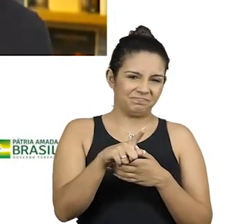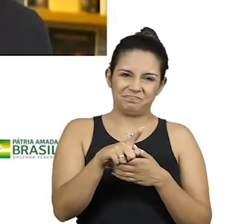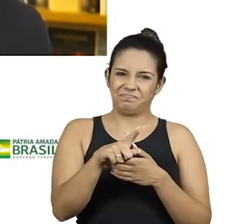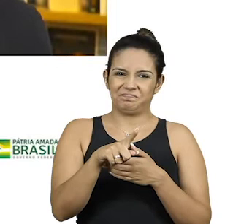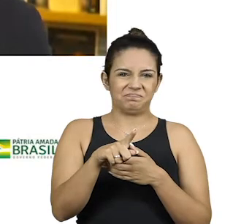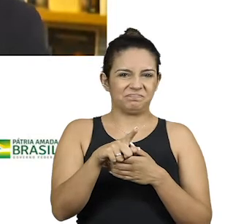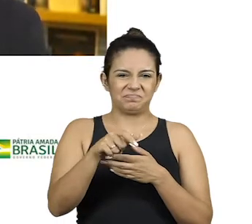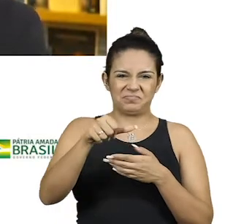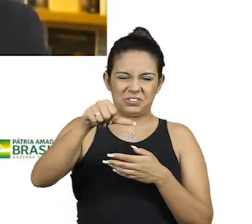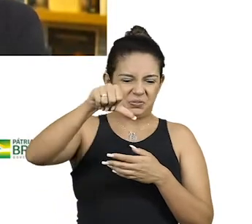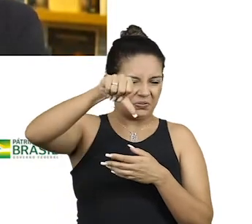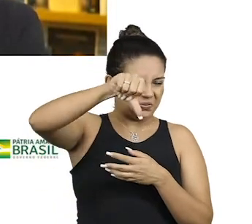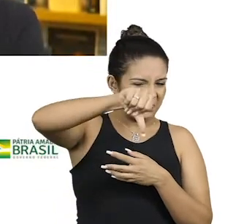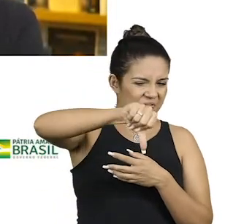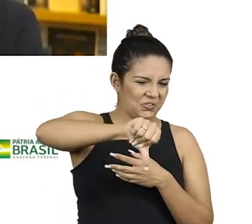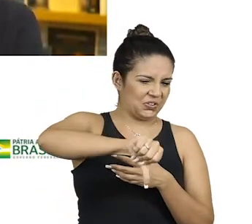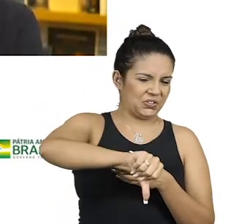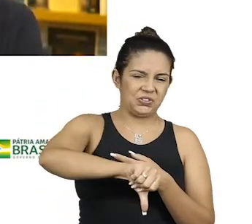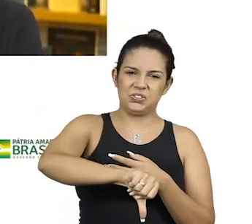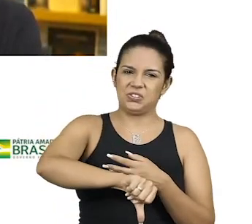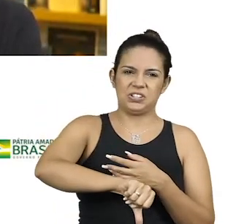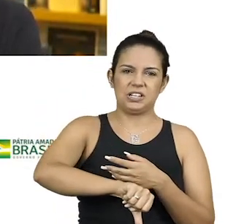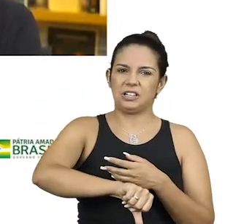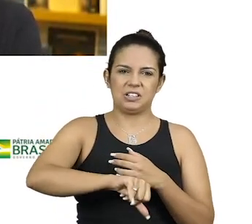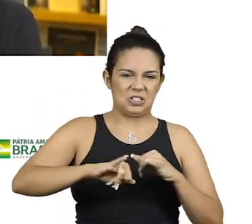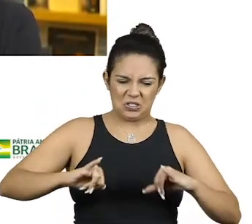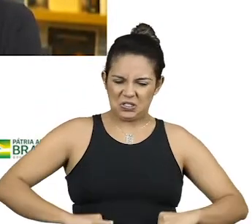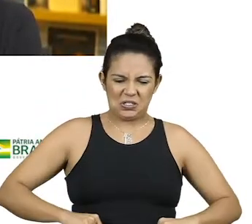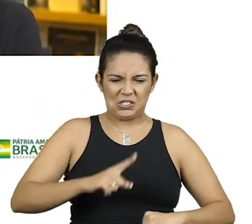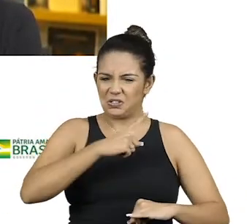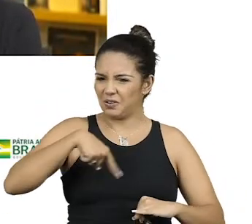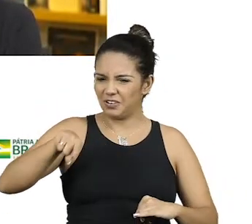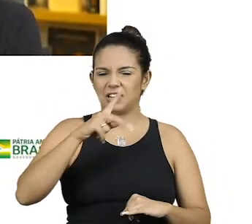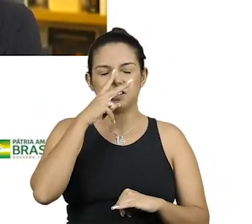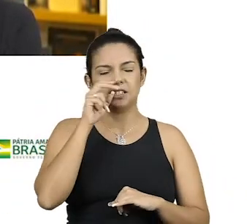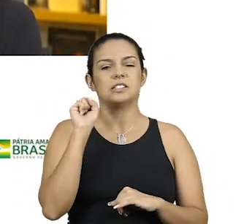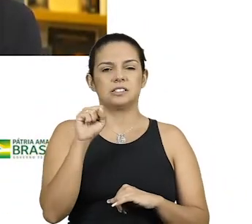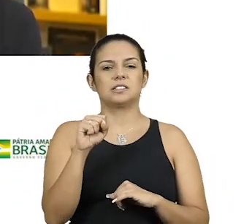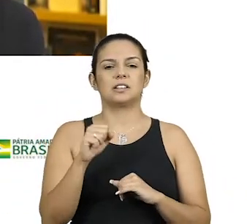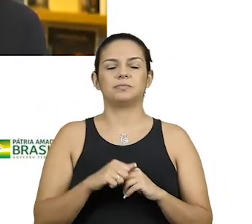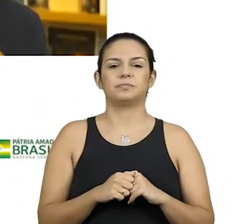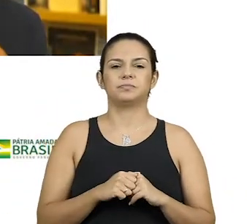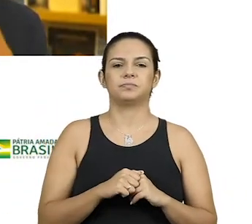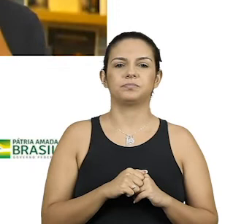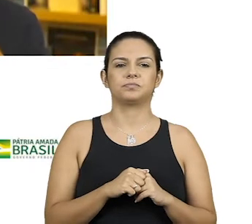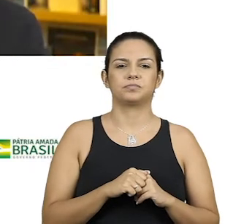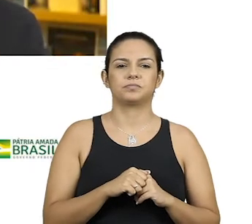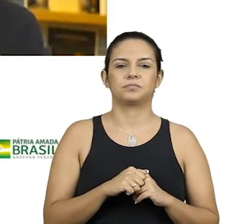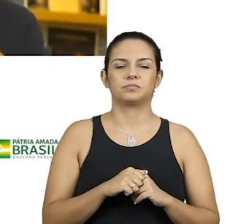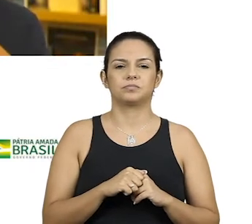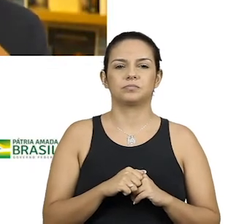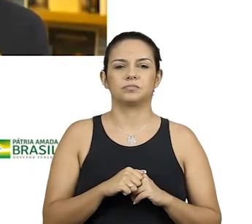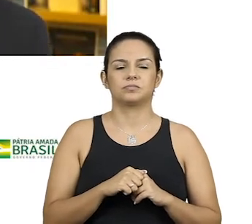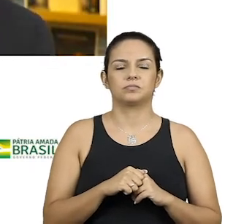novo, realmente trágica. eu acho que sim, acho que sim. Acho que